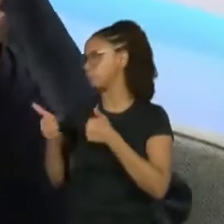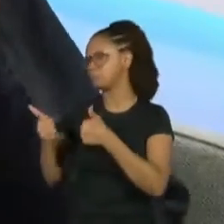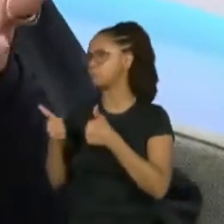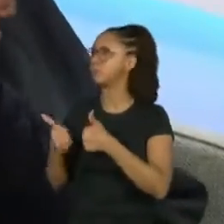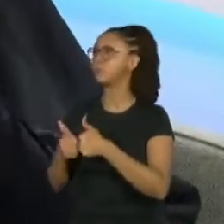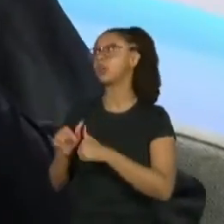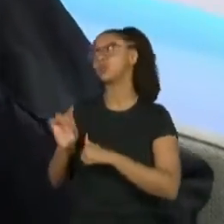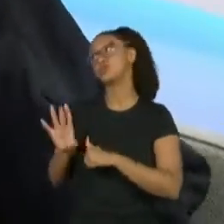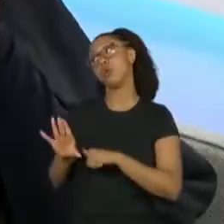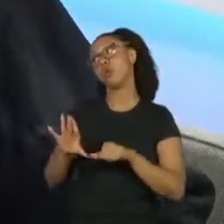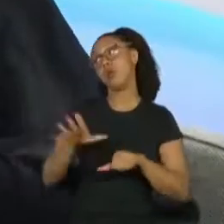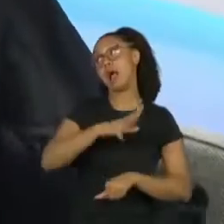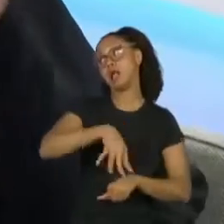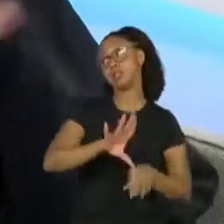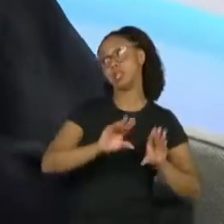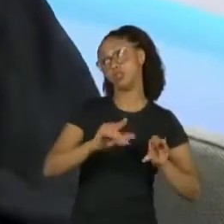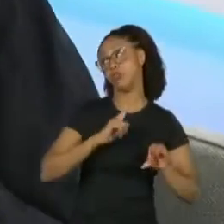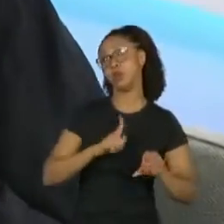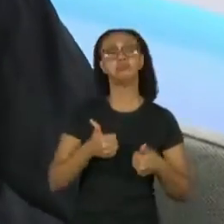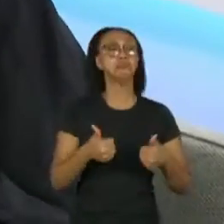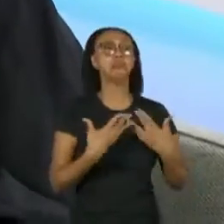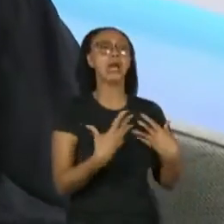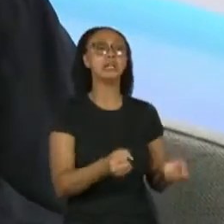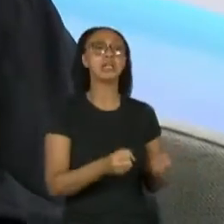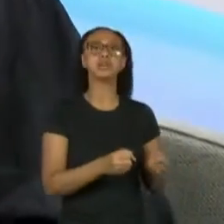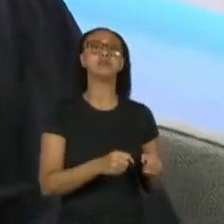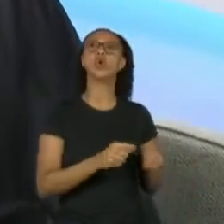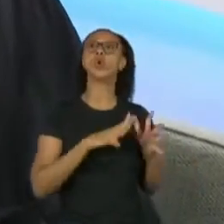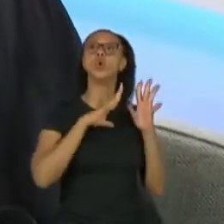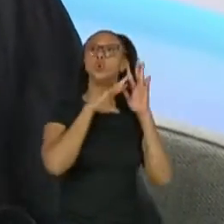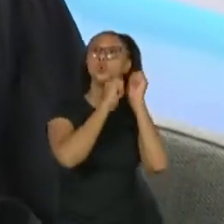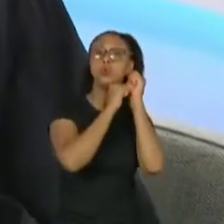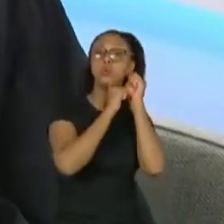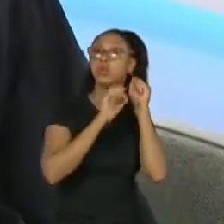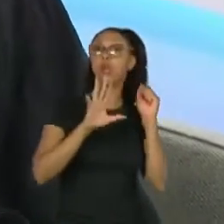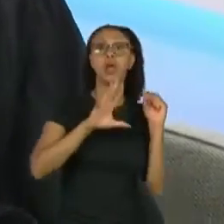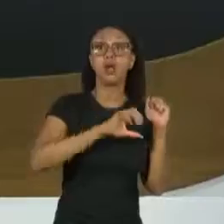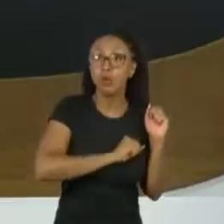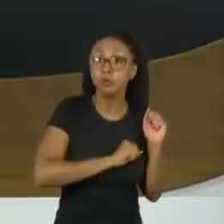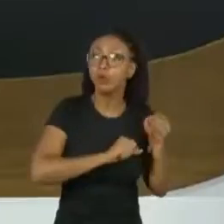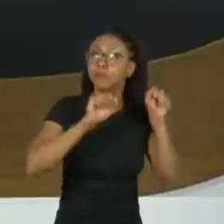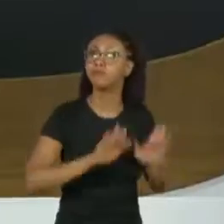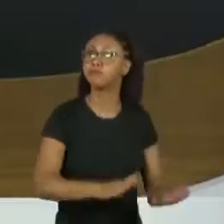só o sofá da sala, tudo bem. Aí ele dormiu no sofá da sala, gostou.